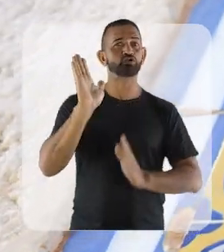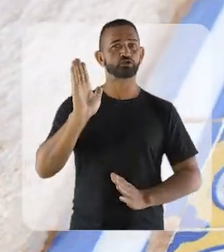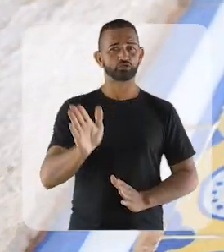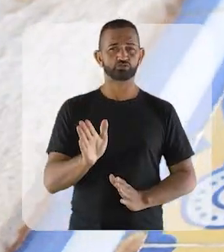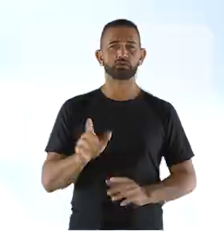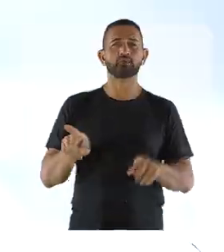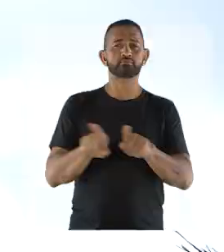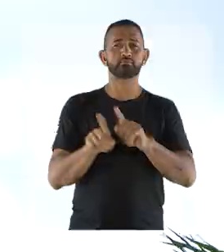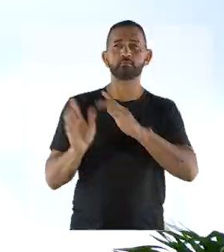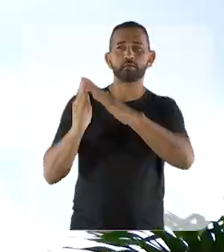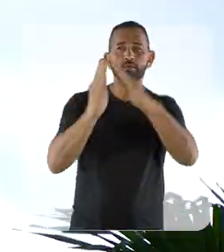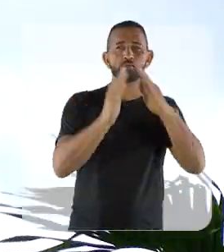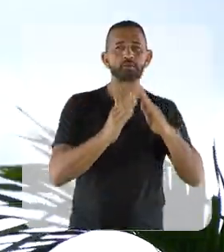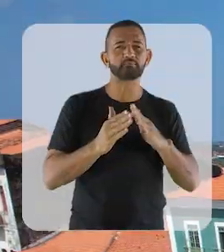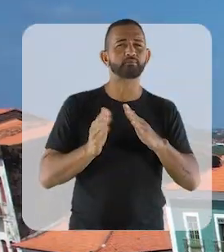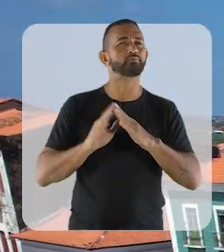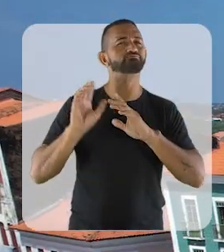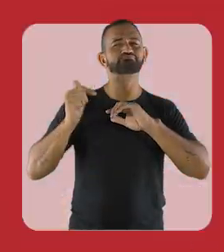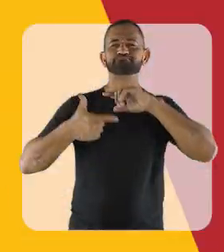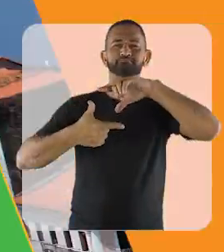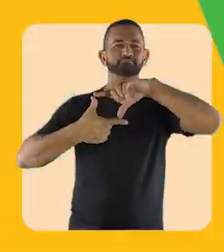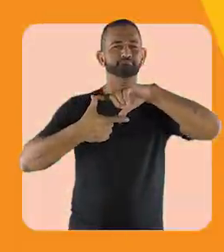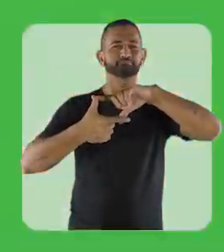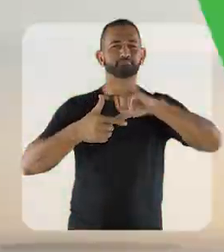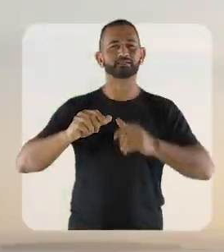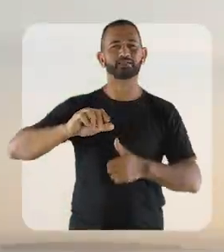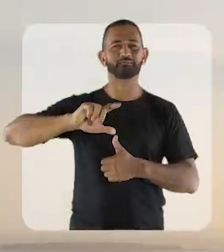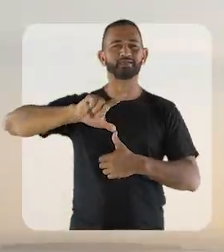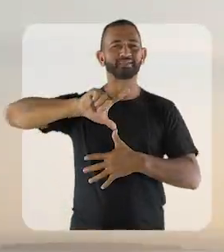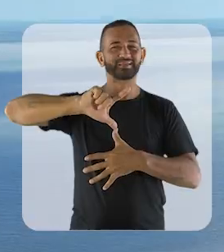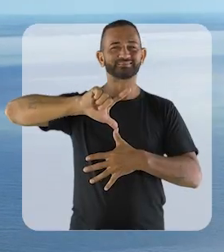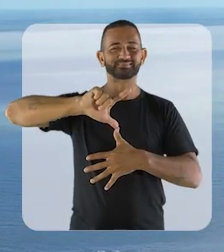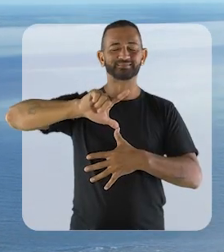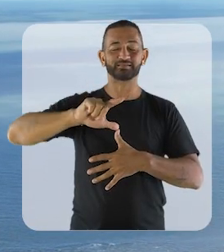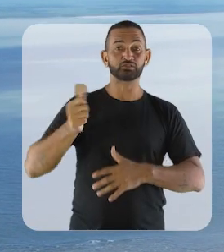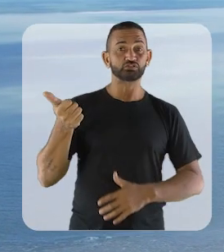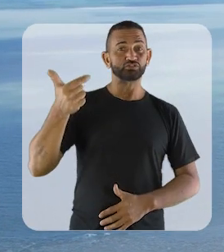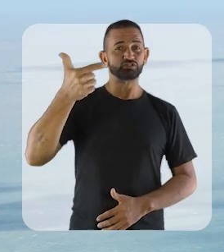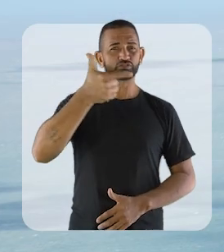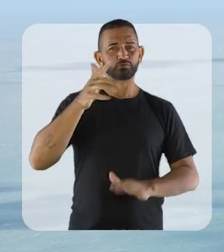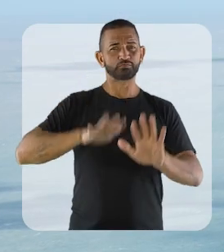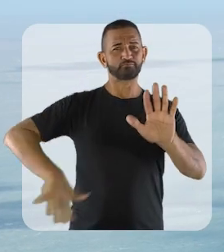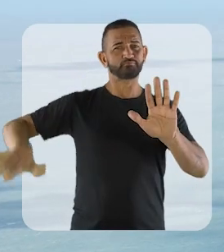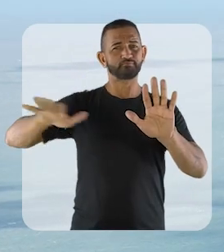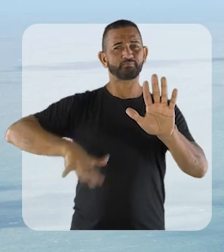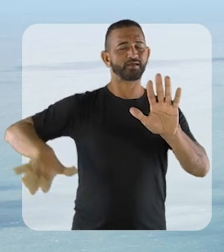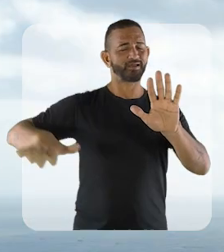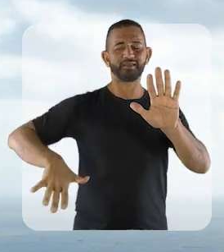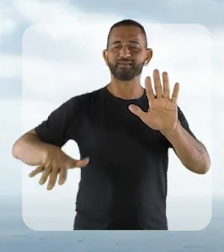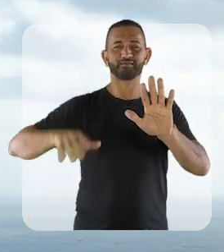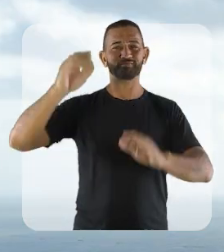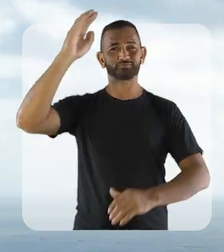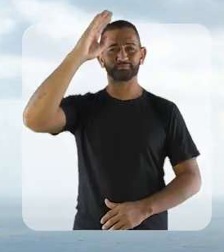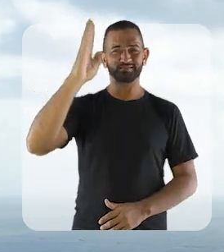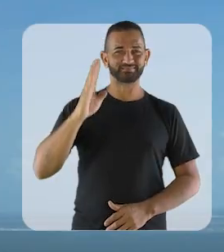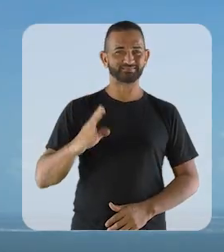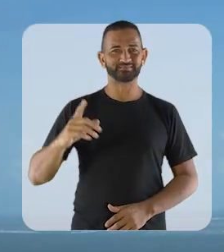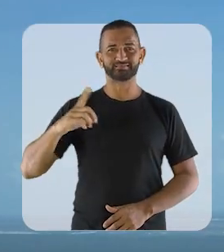arquitetônico de prédios coloniais da América Latina. O segundo maior litoral do Brasil, com